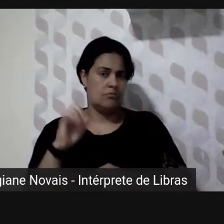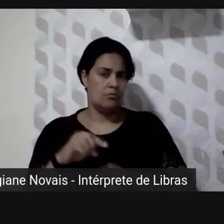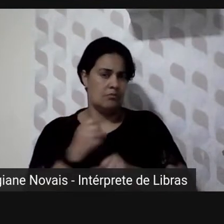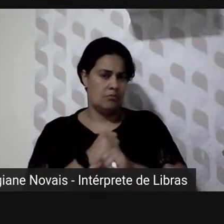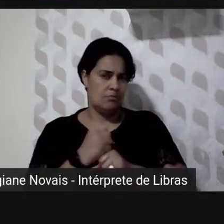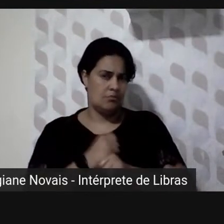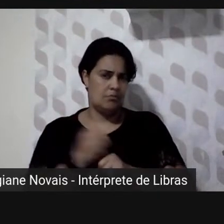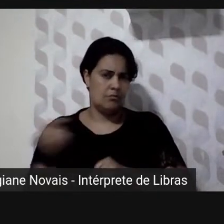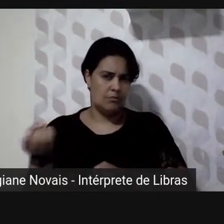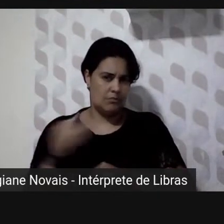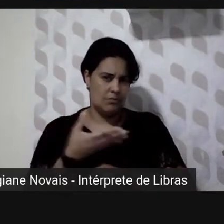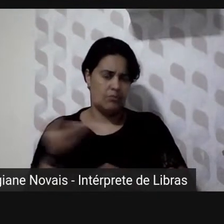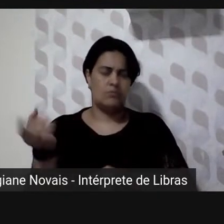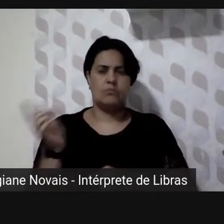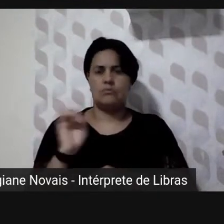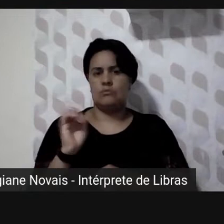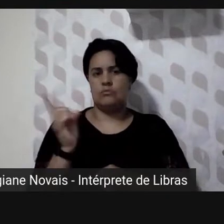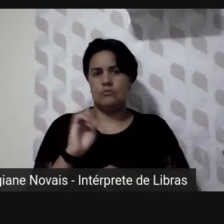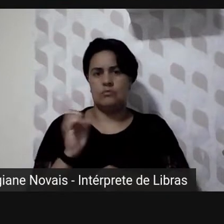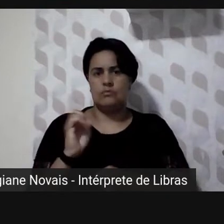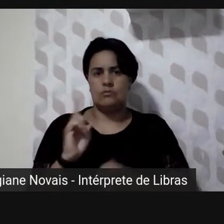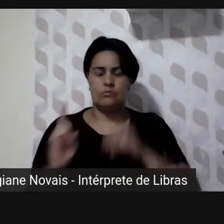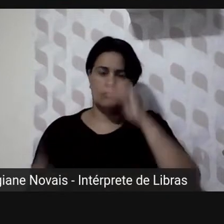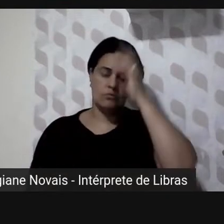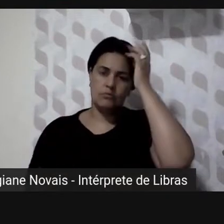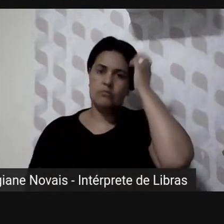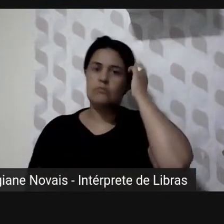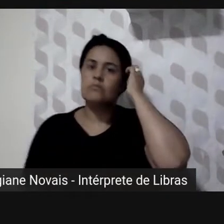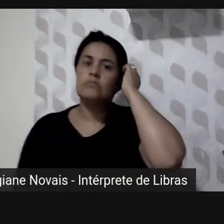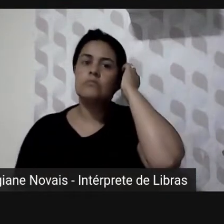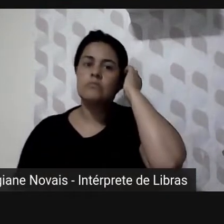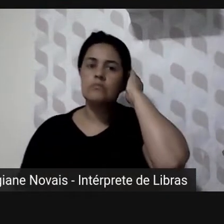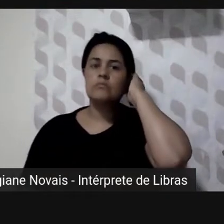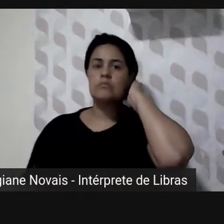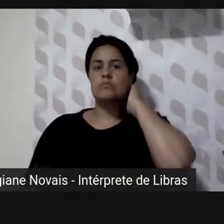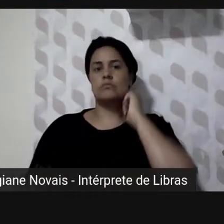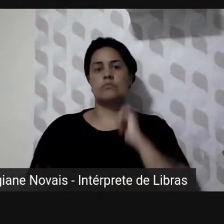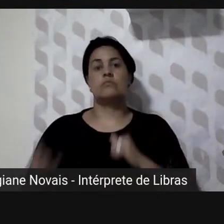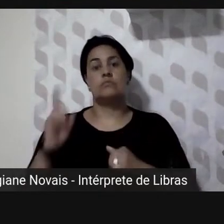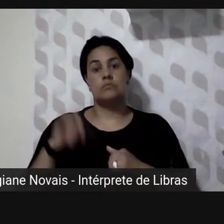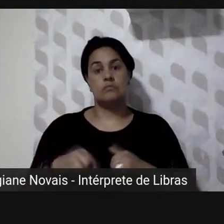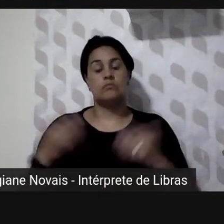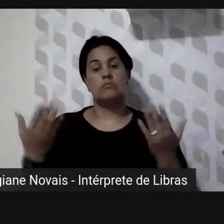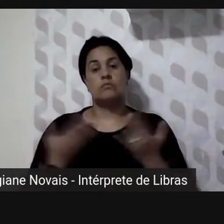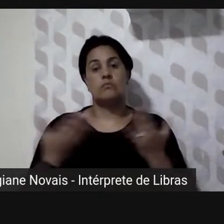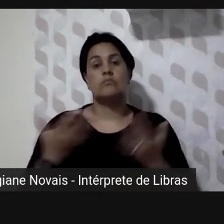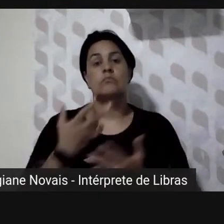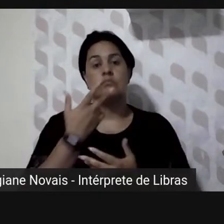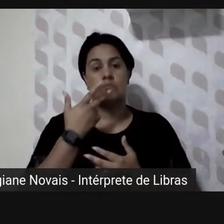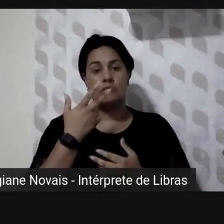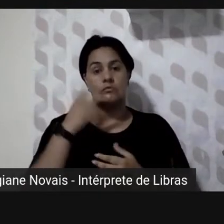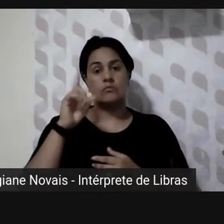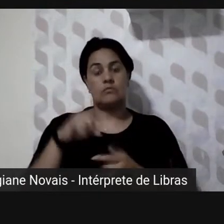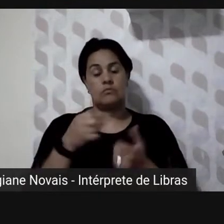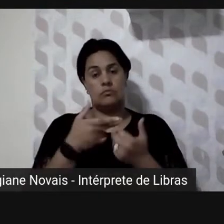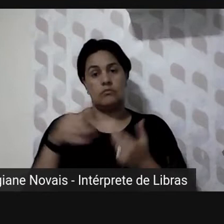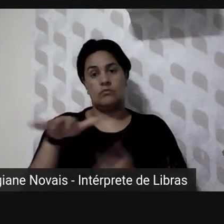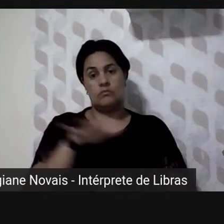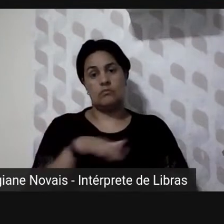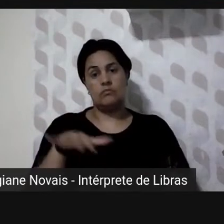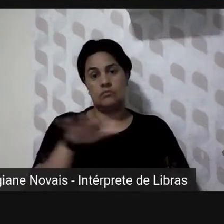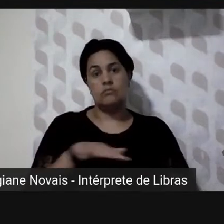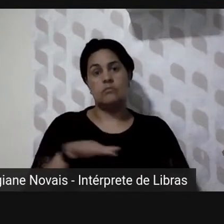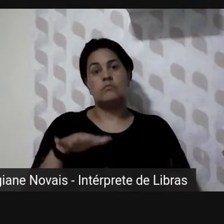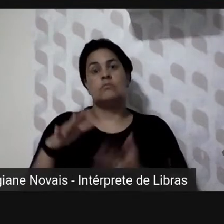então e agora falando por exemplo em reestruturações no âmbito da casa eu penso que talvez seja o